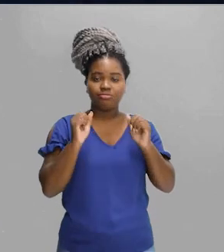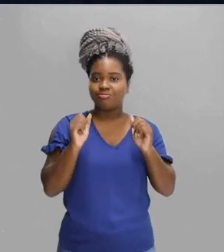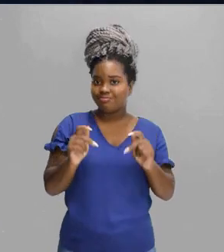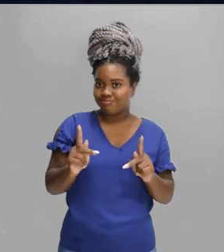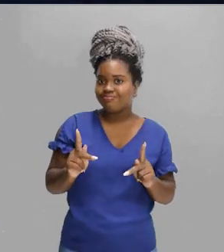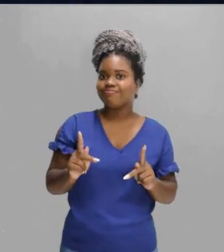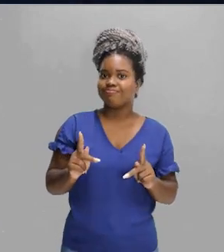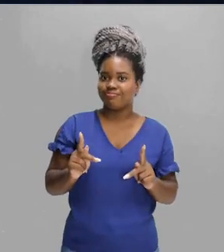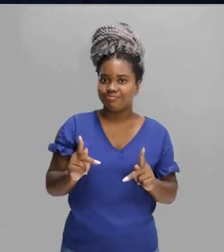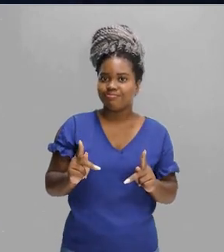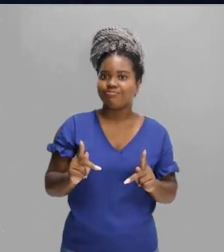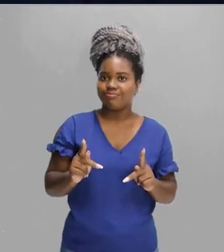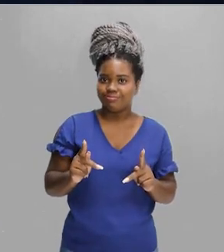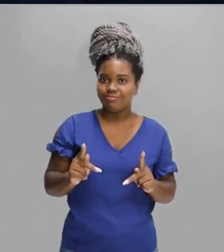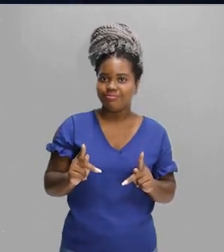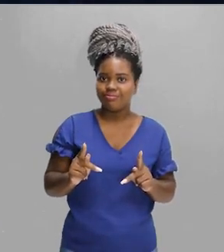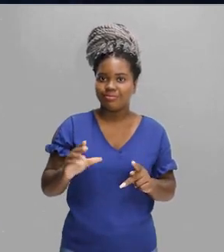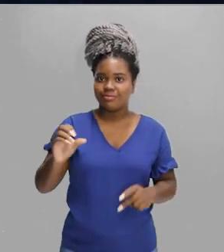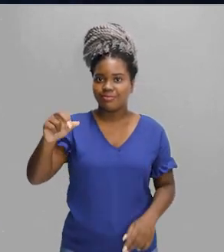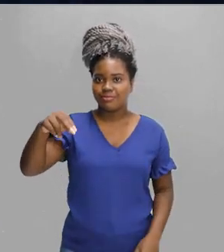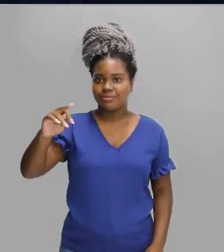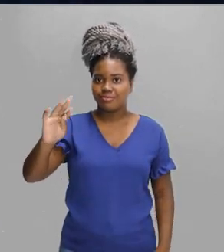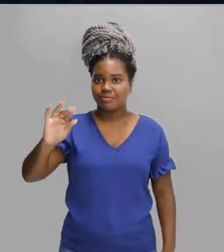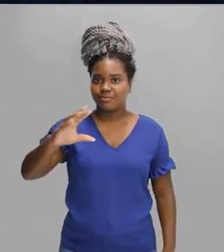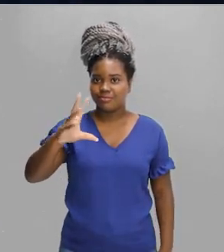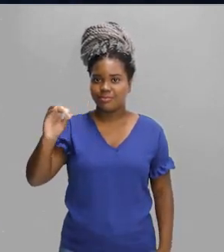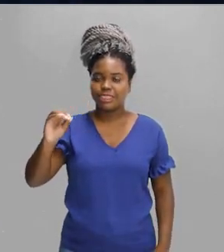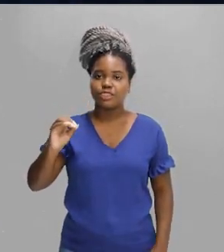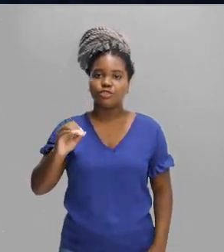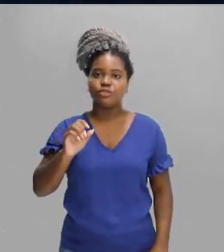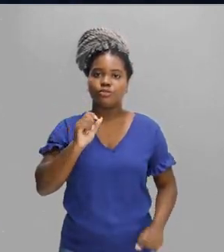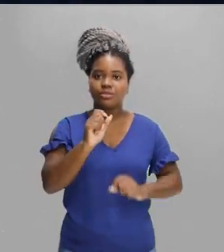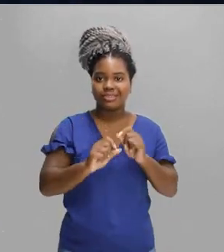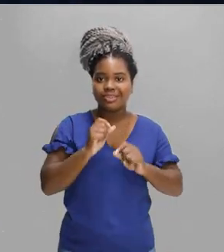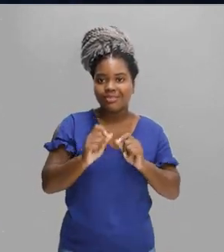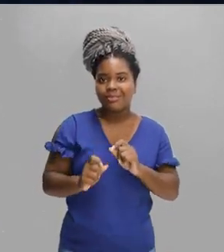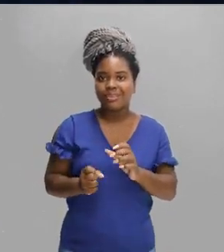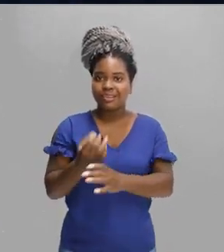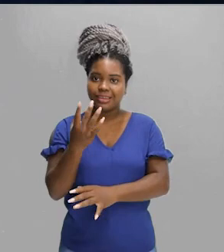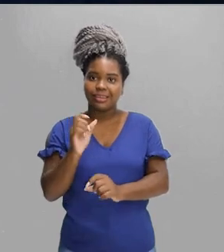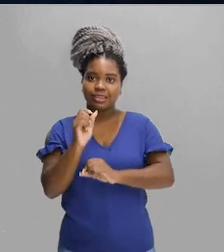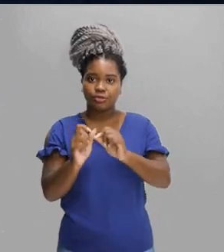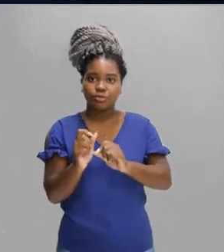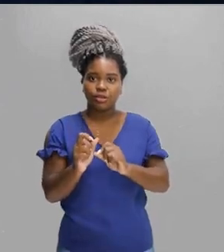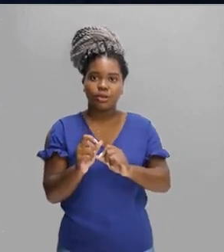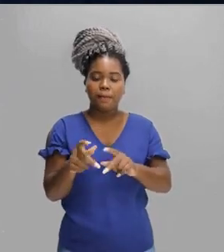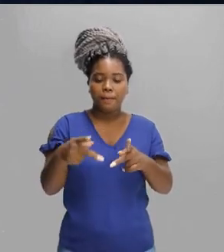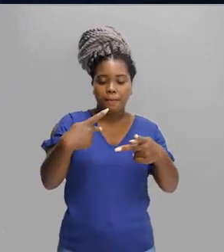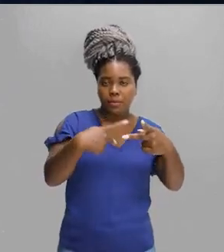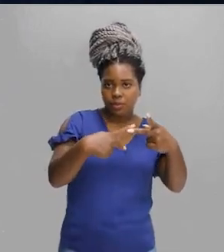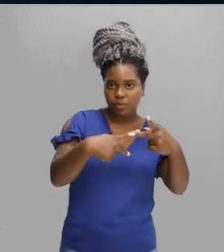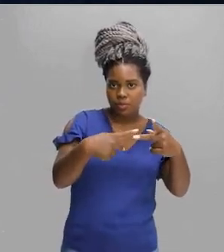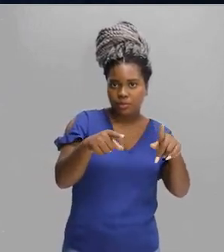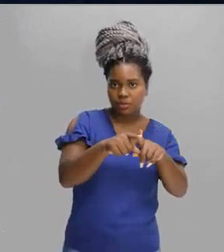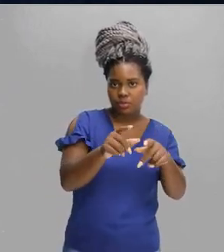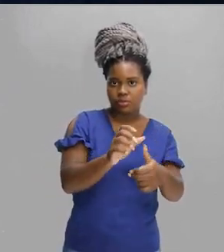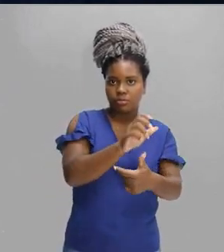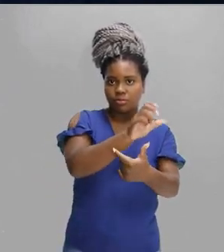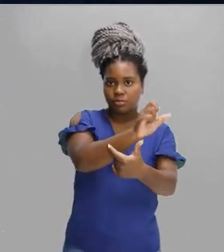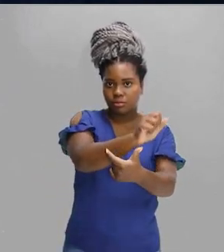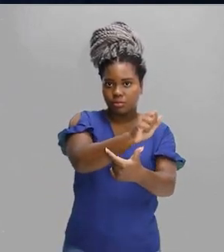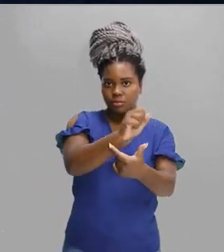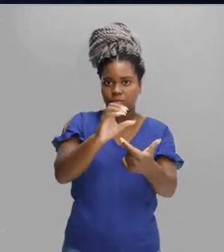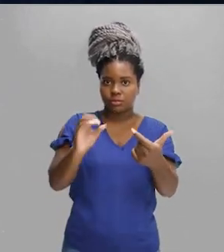contrações, elas são formadas por preposições e por artigos. Palavras novas são